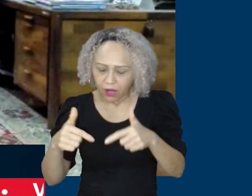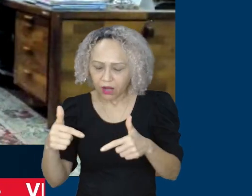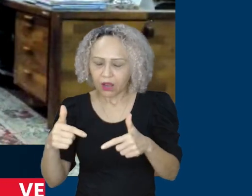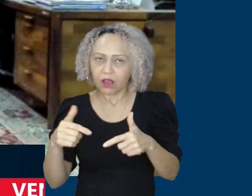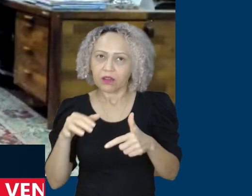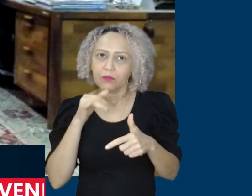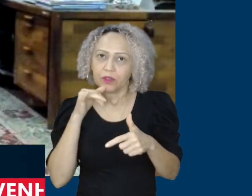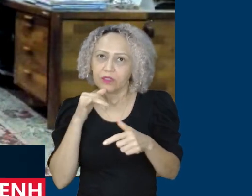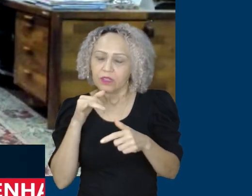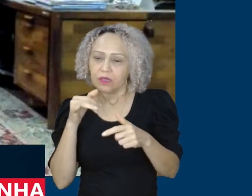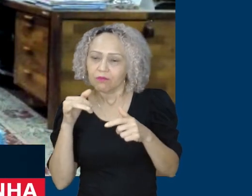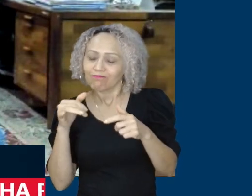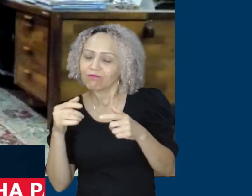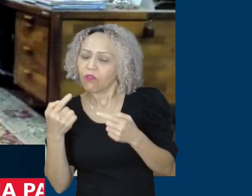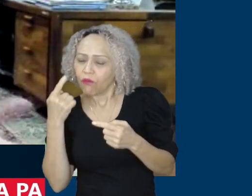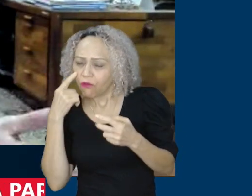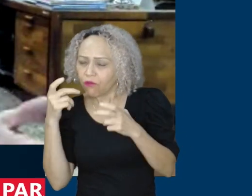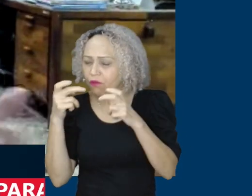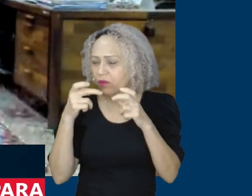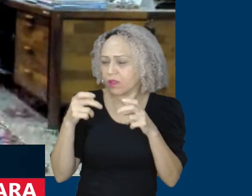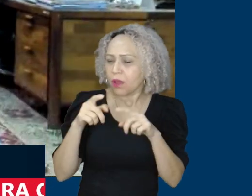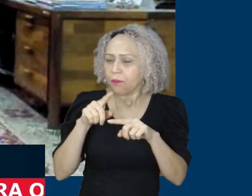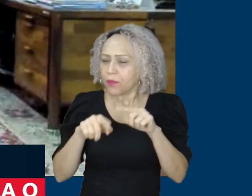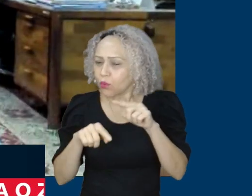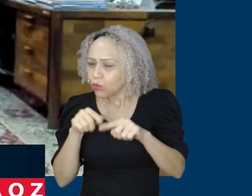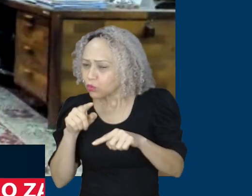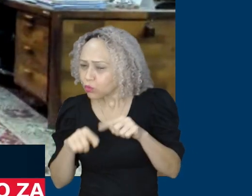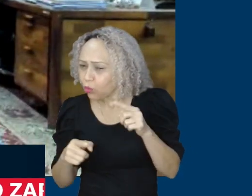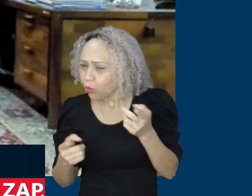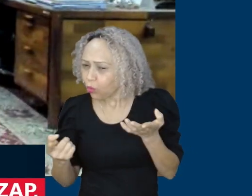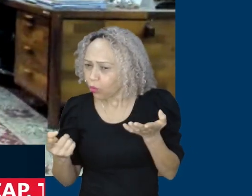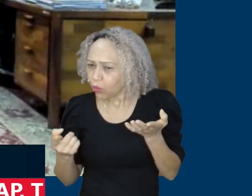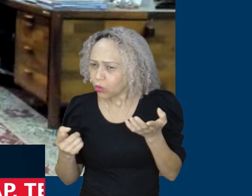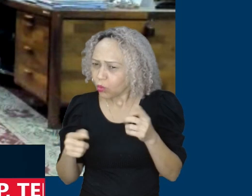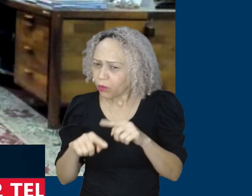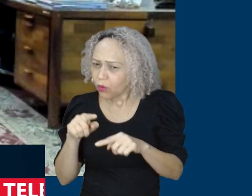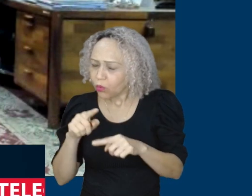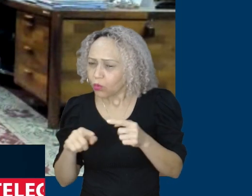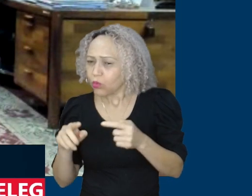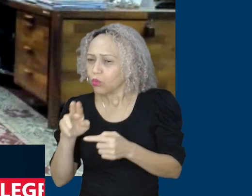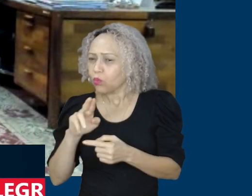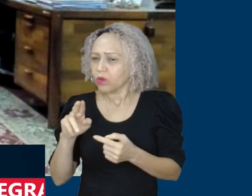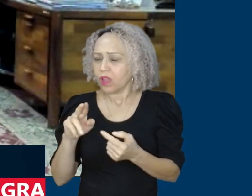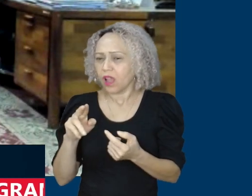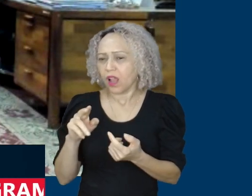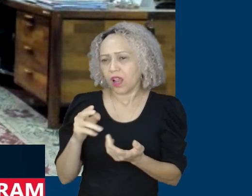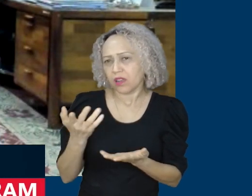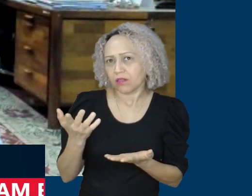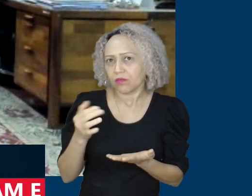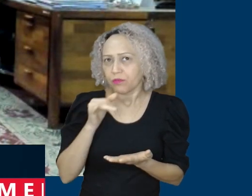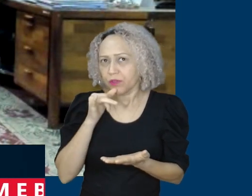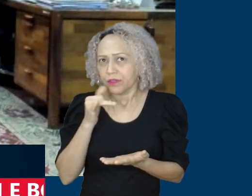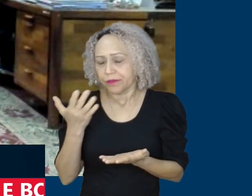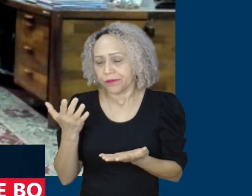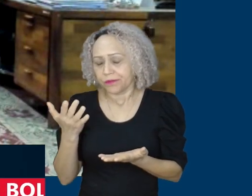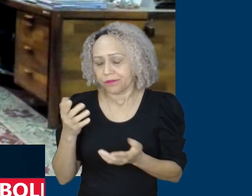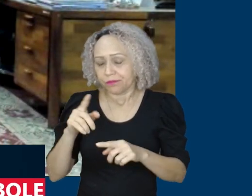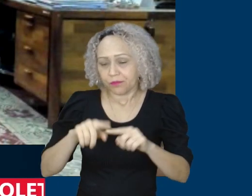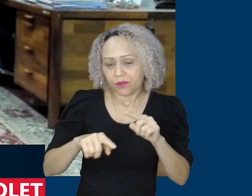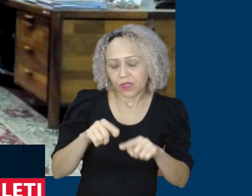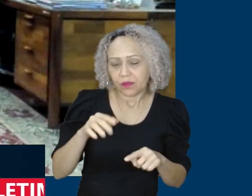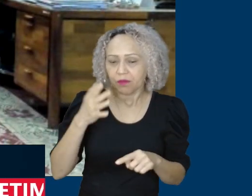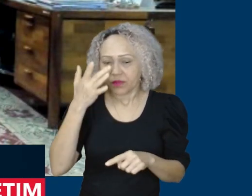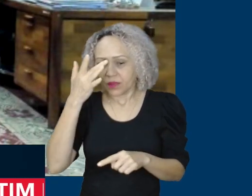produção que se tem ou se não tem impacto na saúde das pessoas da classe trabalhadora para proteger o trabalho e